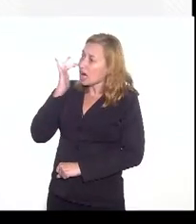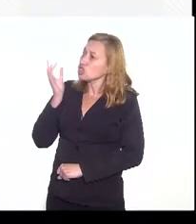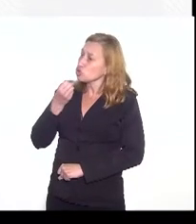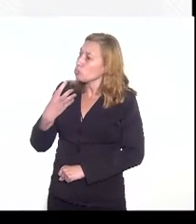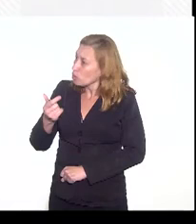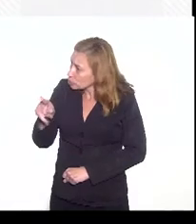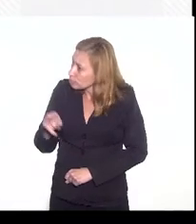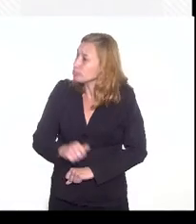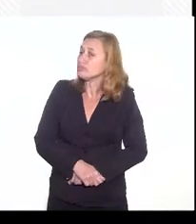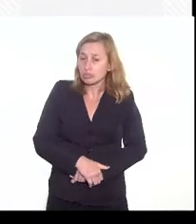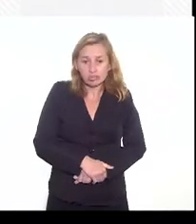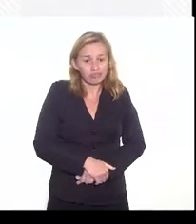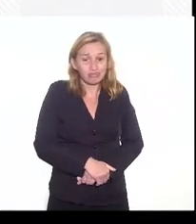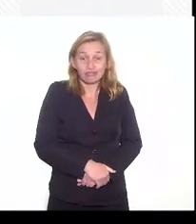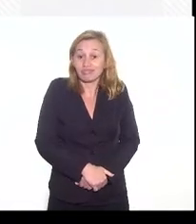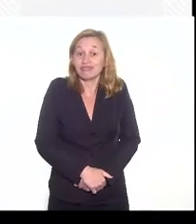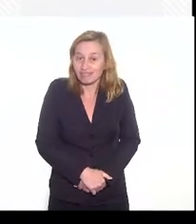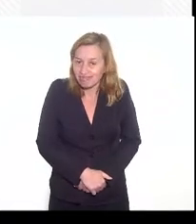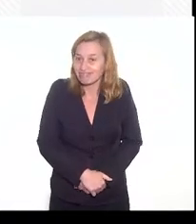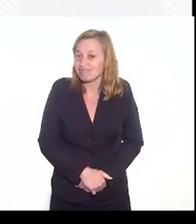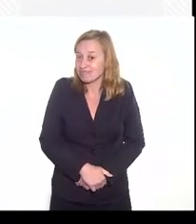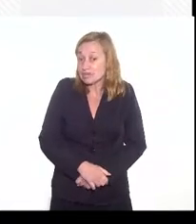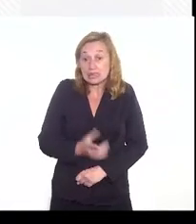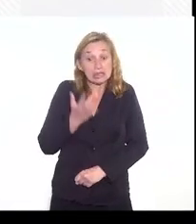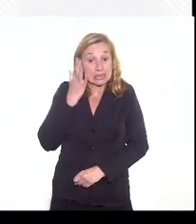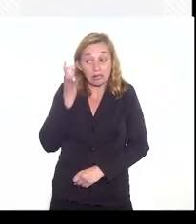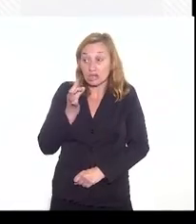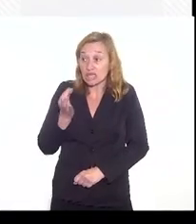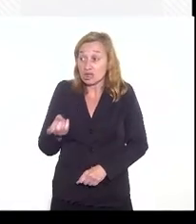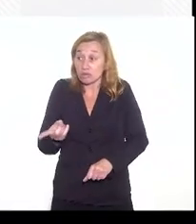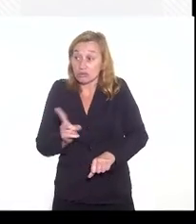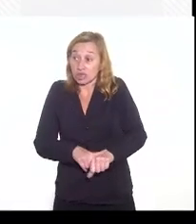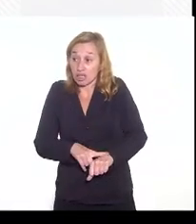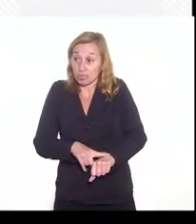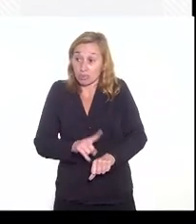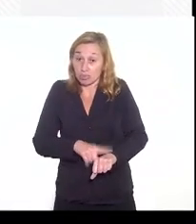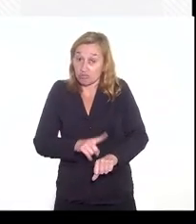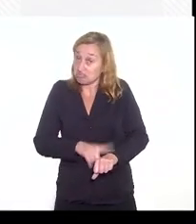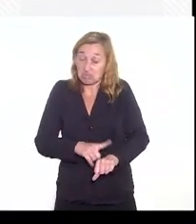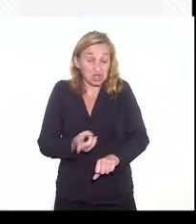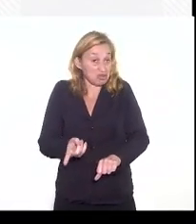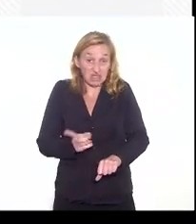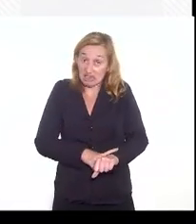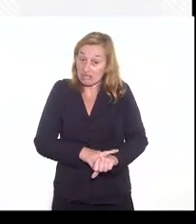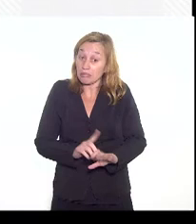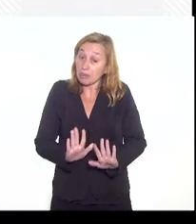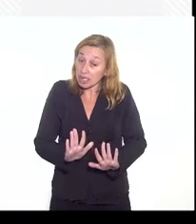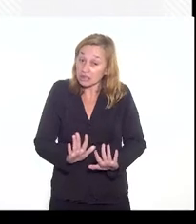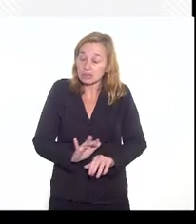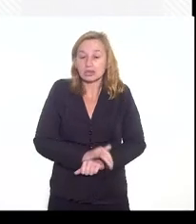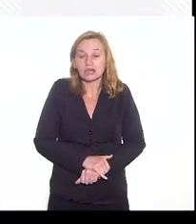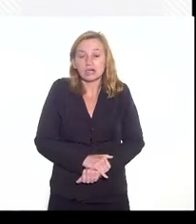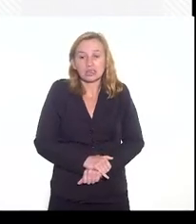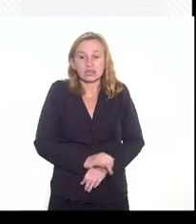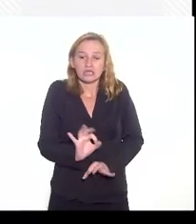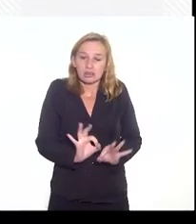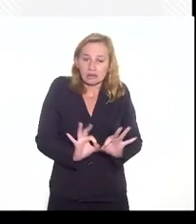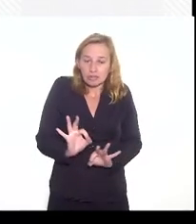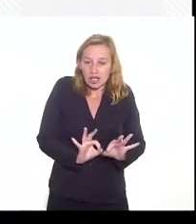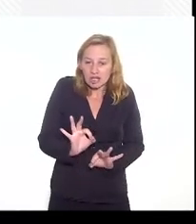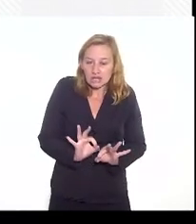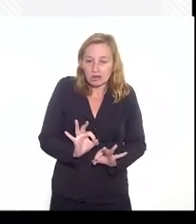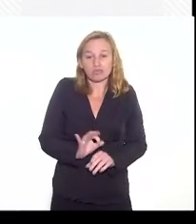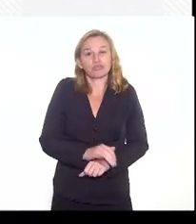nascesse do Estado. Eu não sei se o tempo dará. Eu não sei se a gente, o tempo que a gente tem para a elaboração do